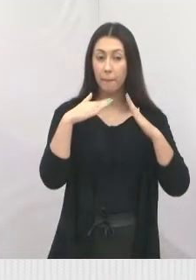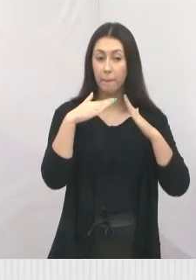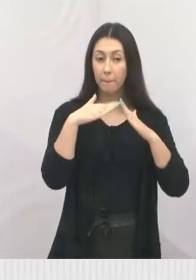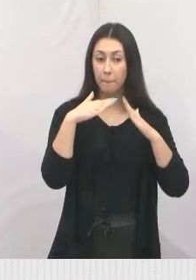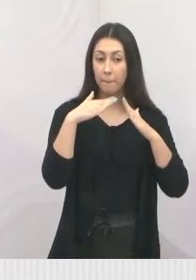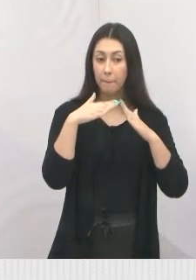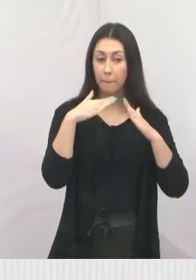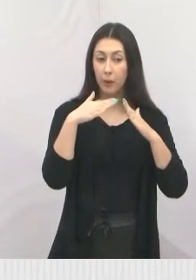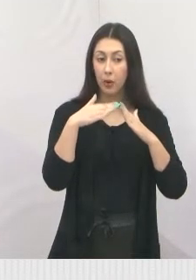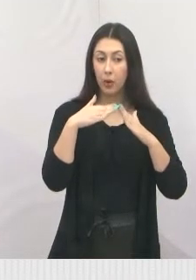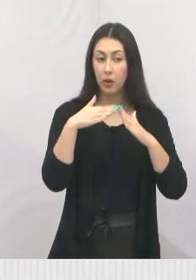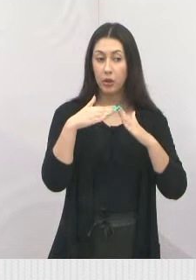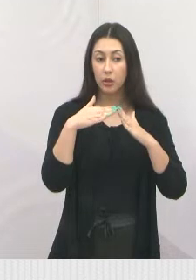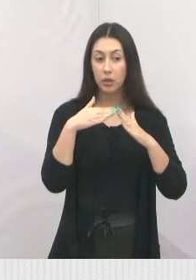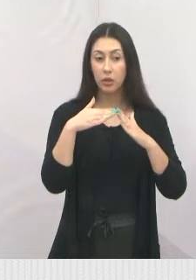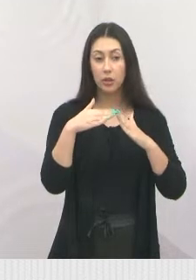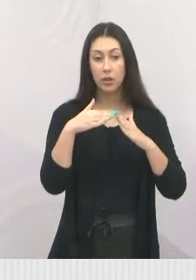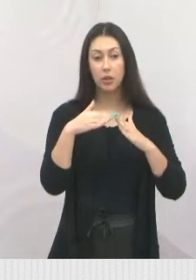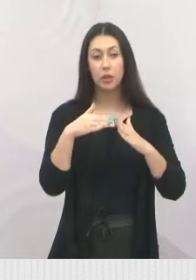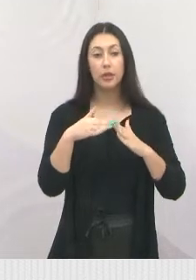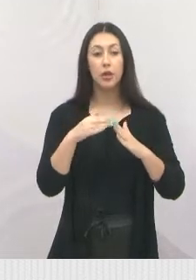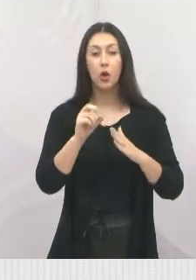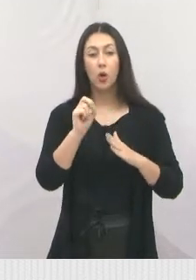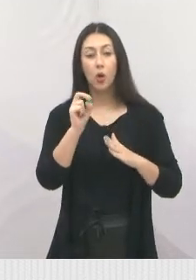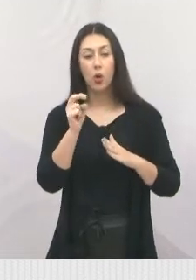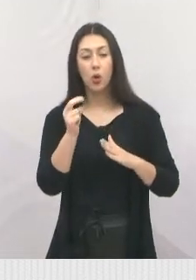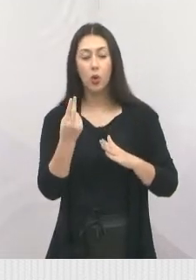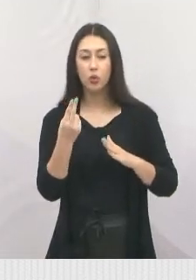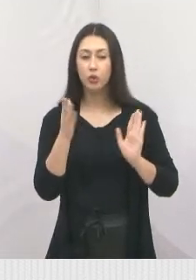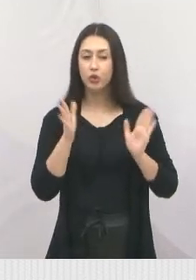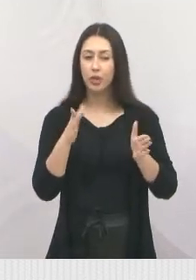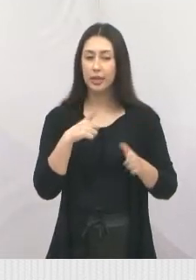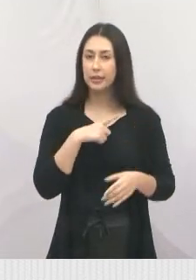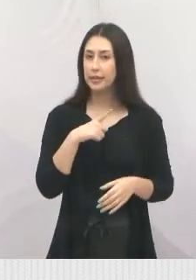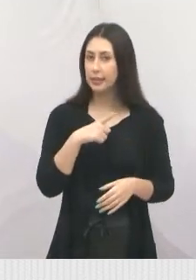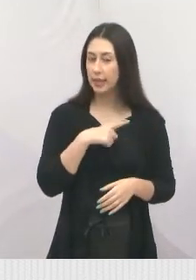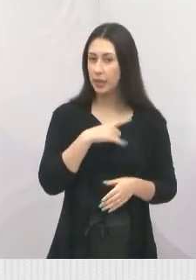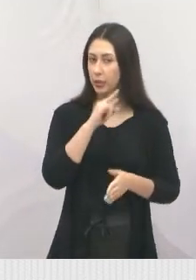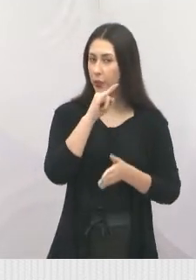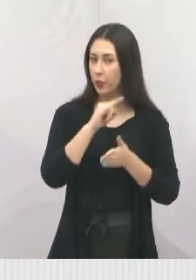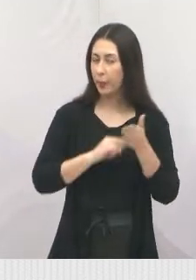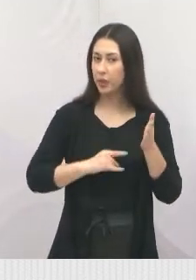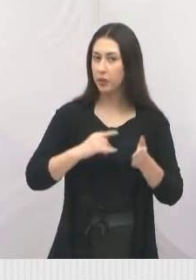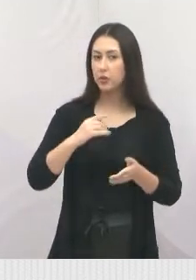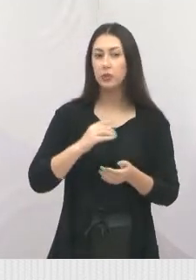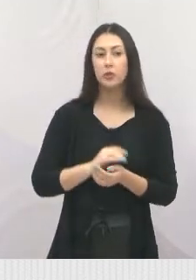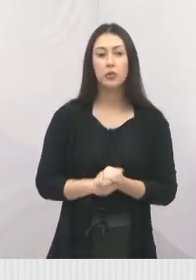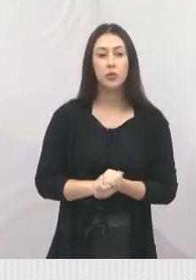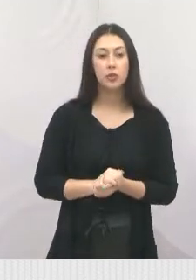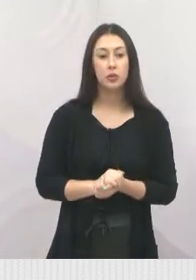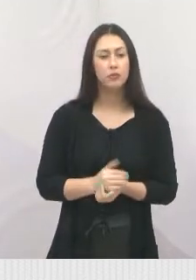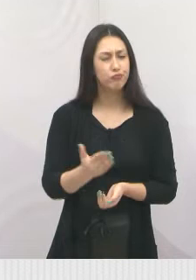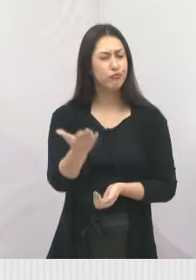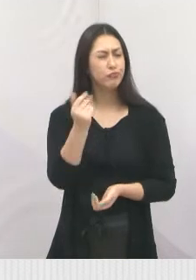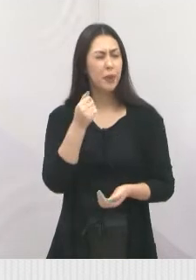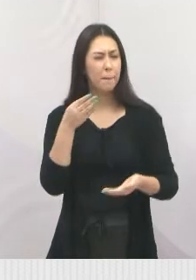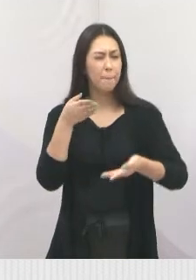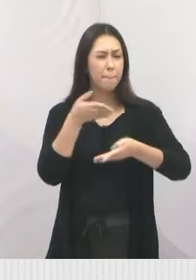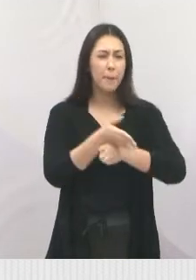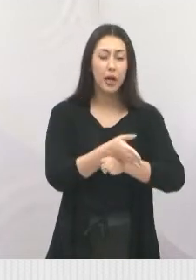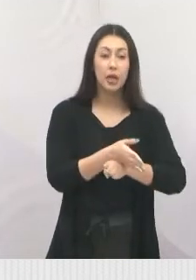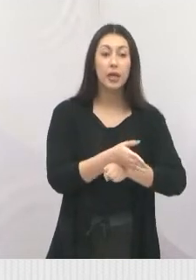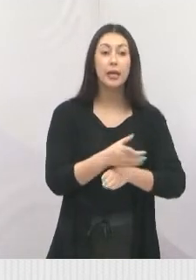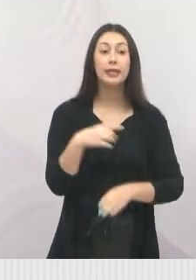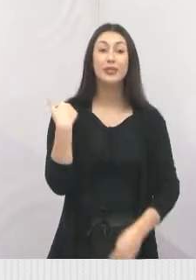já, você que está já com a sua carteirinha de médico, já formado, venha participar desse processo,